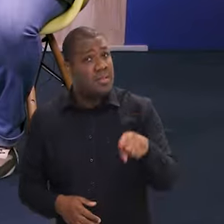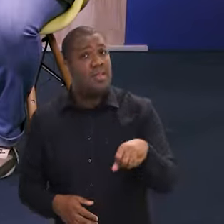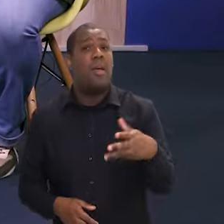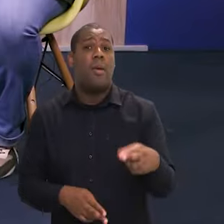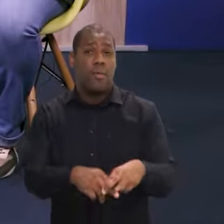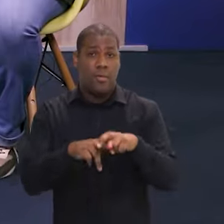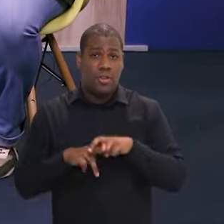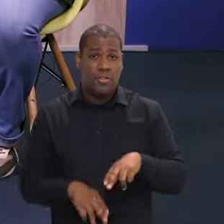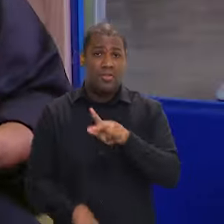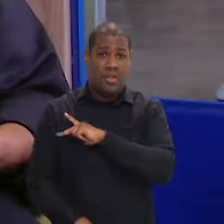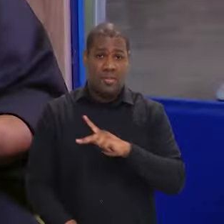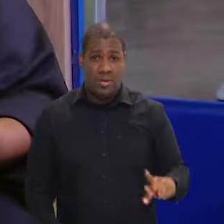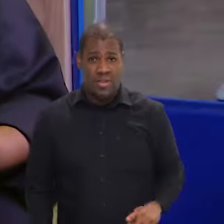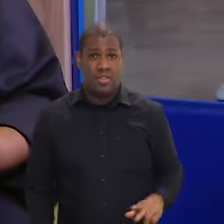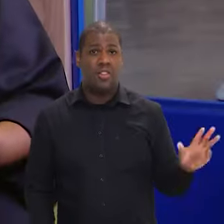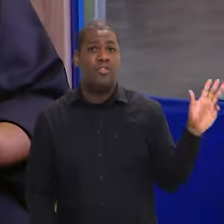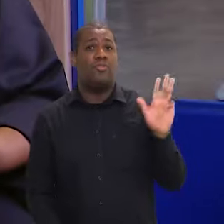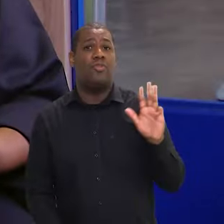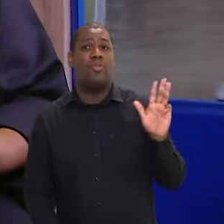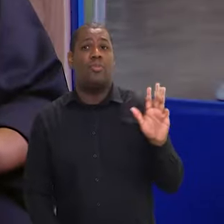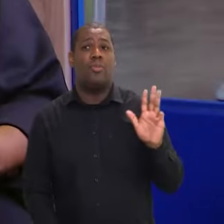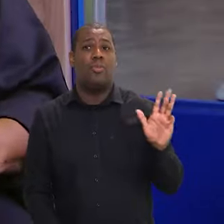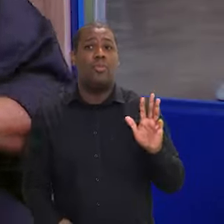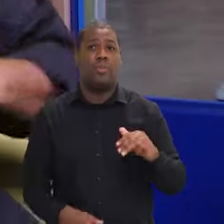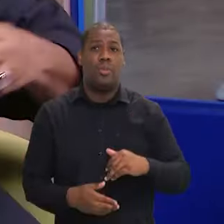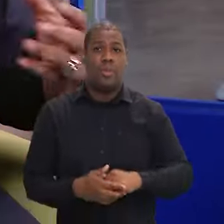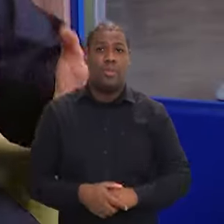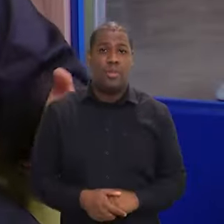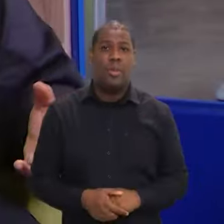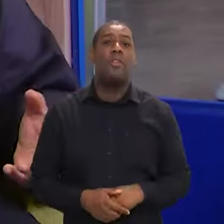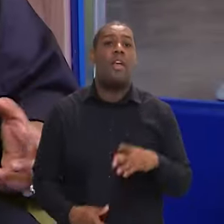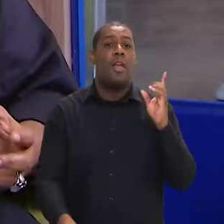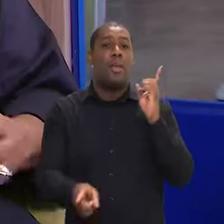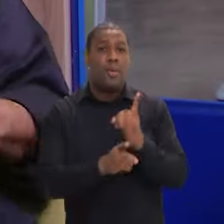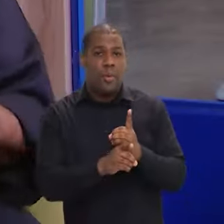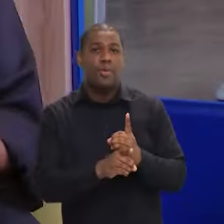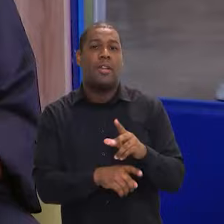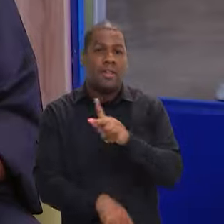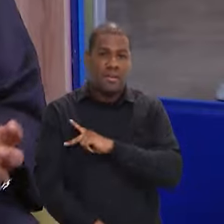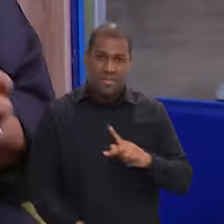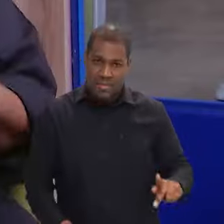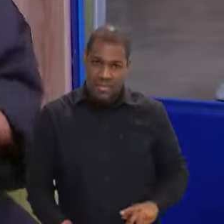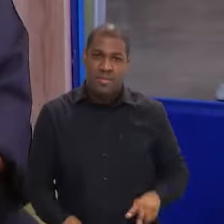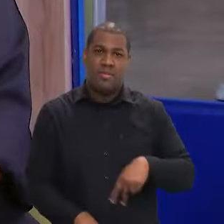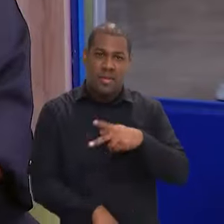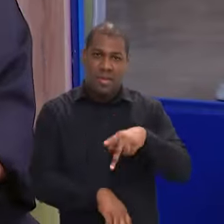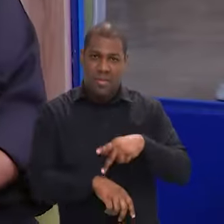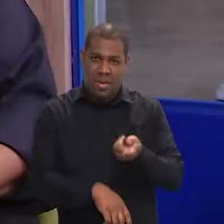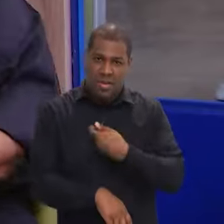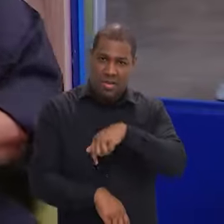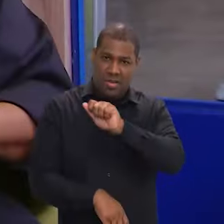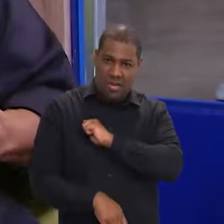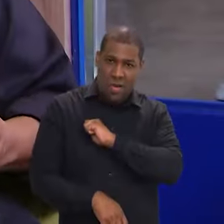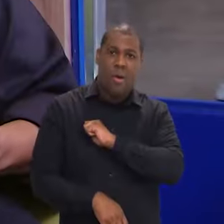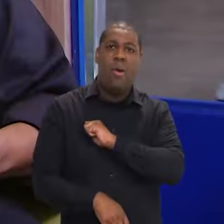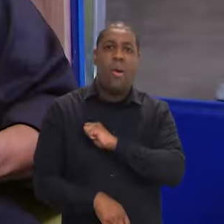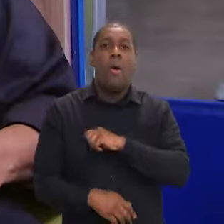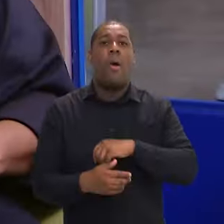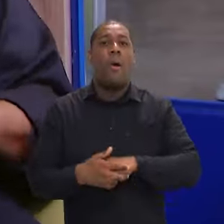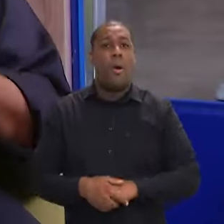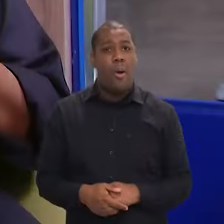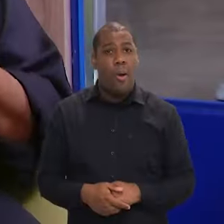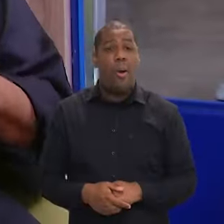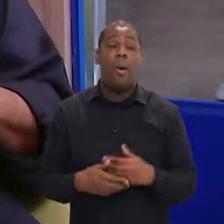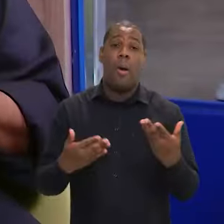Menina, com certeza. Por isso, o presidente Lula, agora, quando a chegada do presidente, que abre essa questão internacional, quando ele retoma o contato, retoma de uma